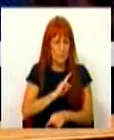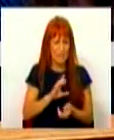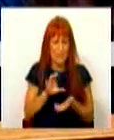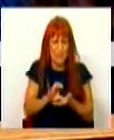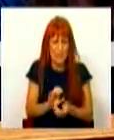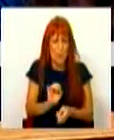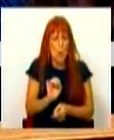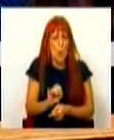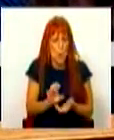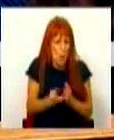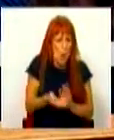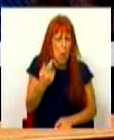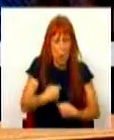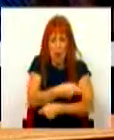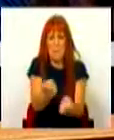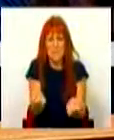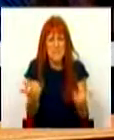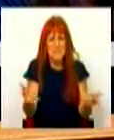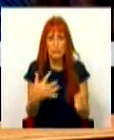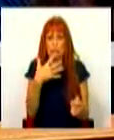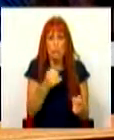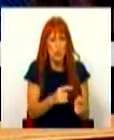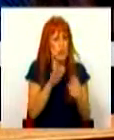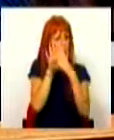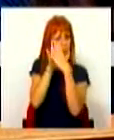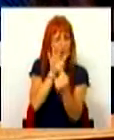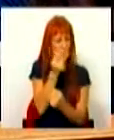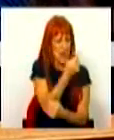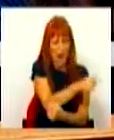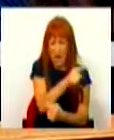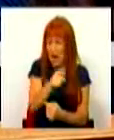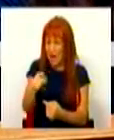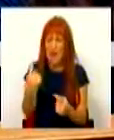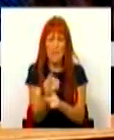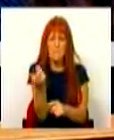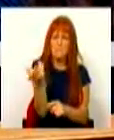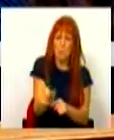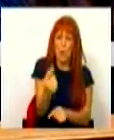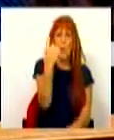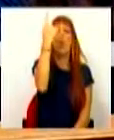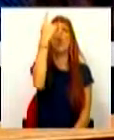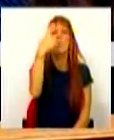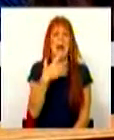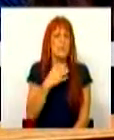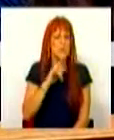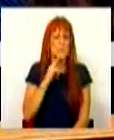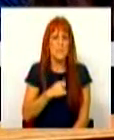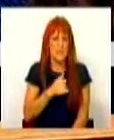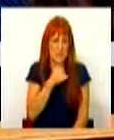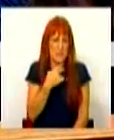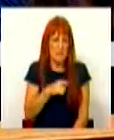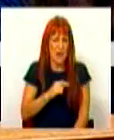ou repartição, em todos os modelos, há uma variável que é absolutamente decisiva.